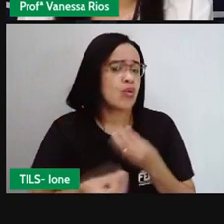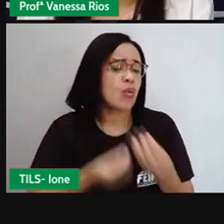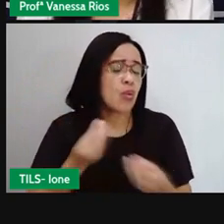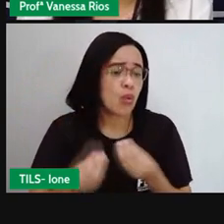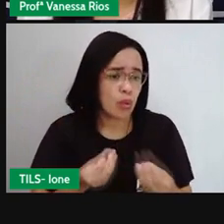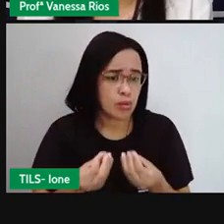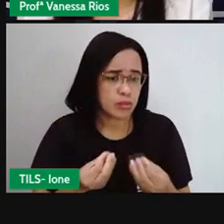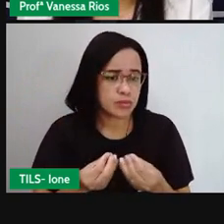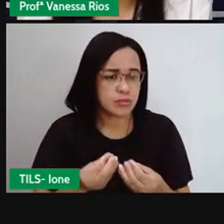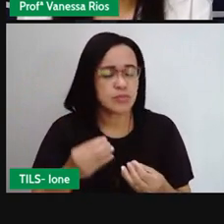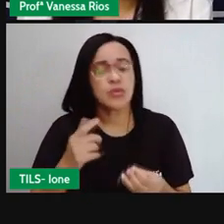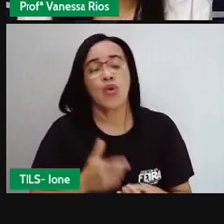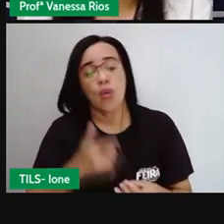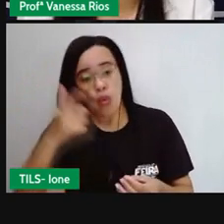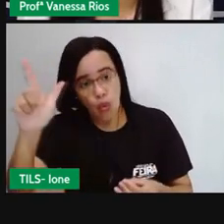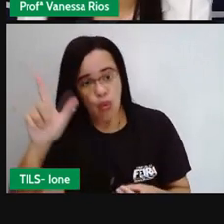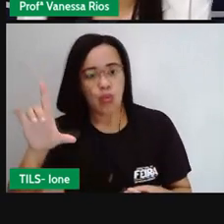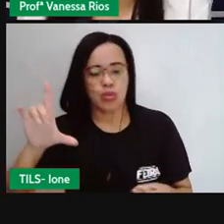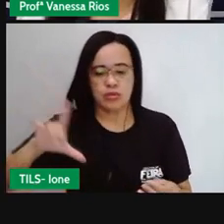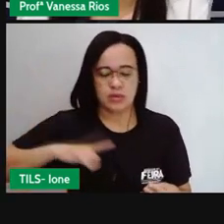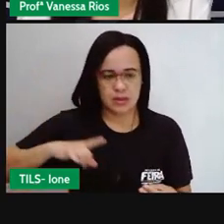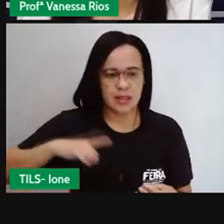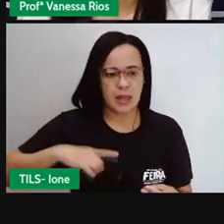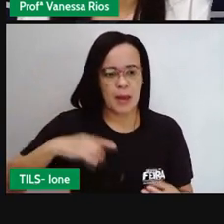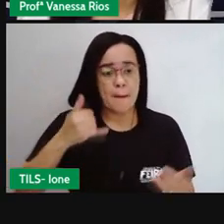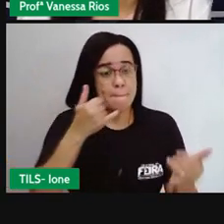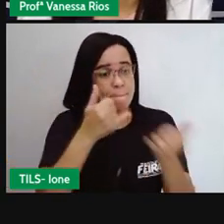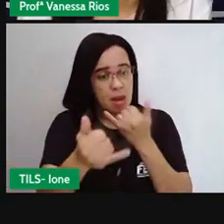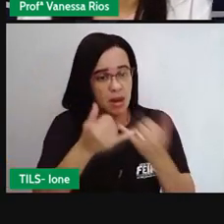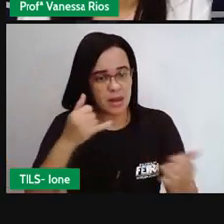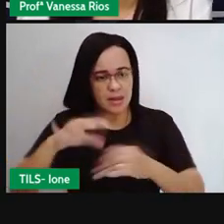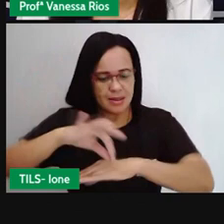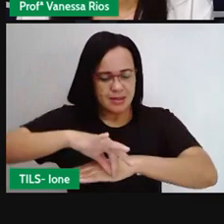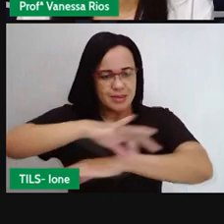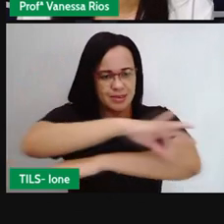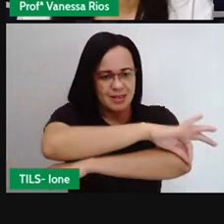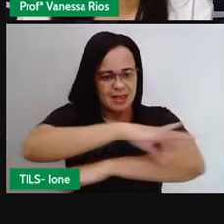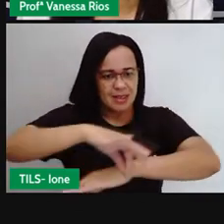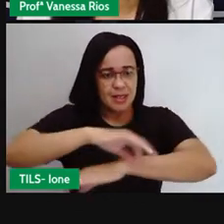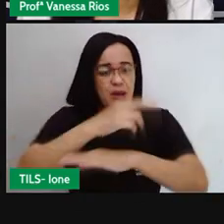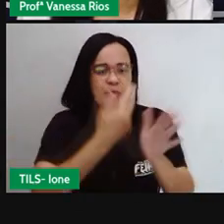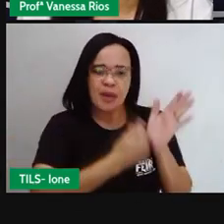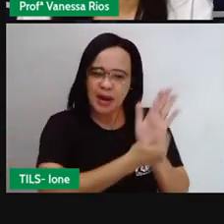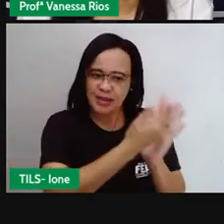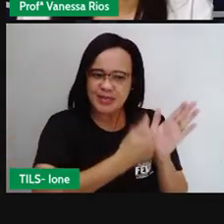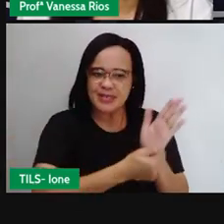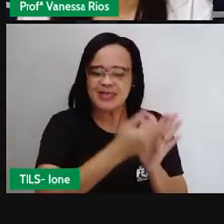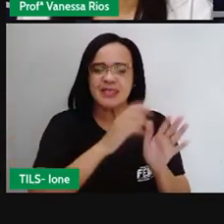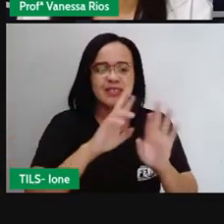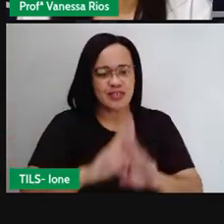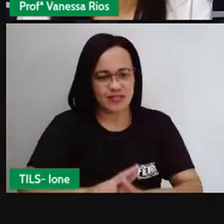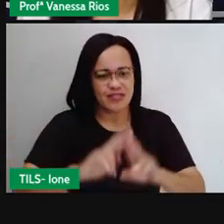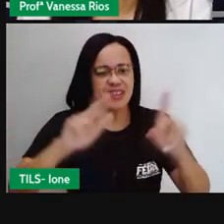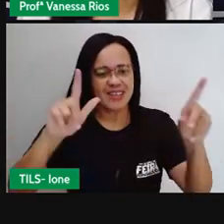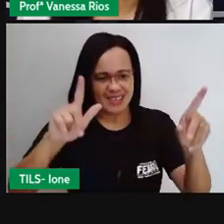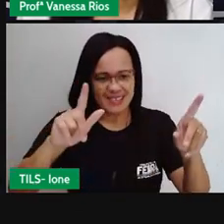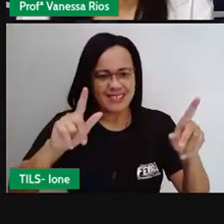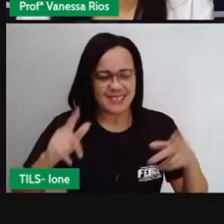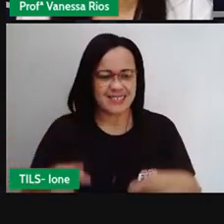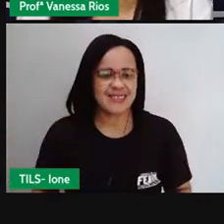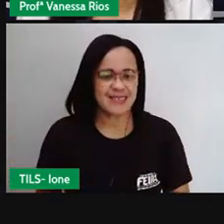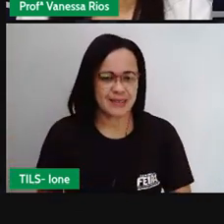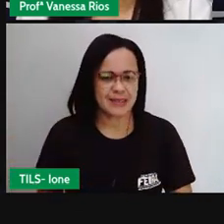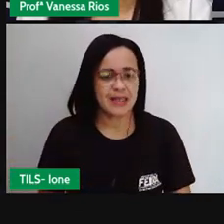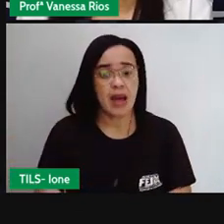até parece uma régua, mas ele tem um formato diferente. É um instrumento que ajuda a visualizar